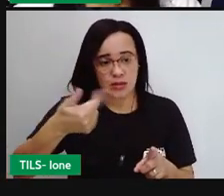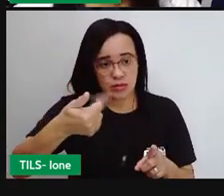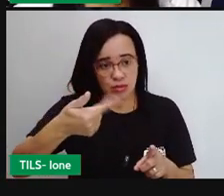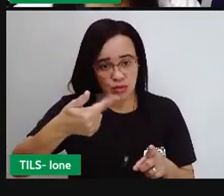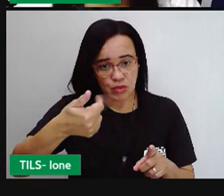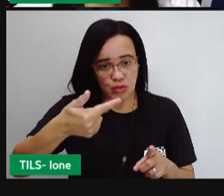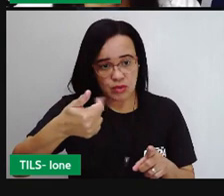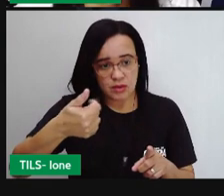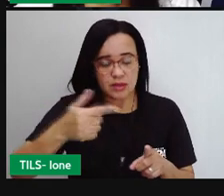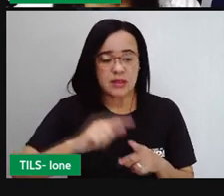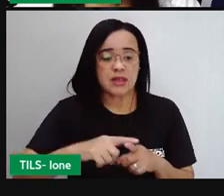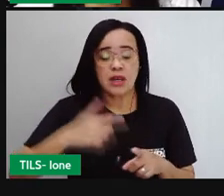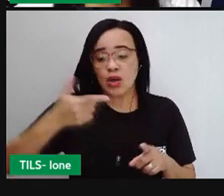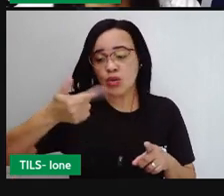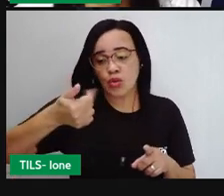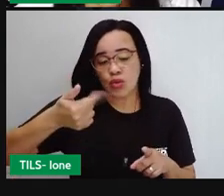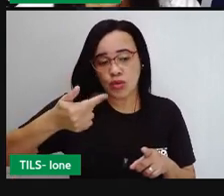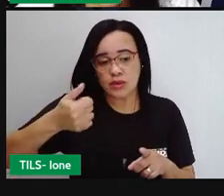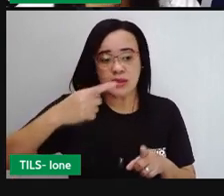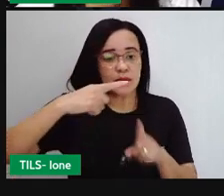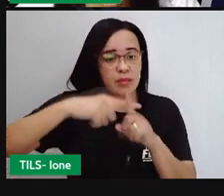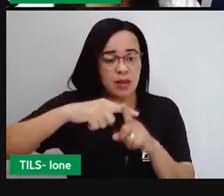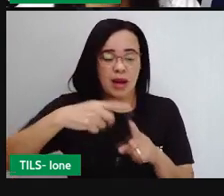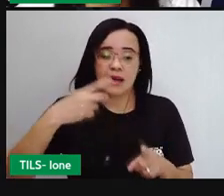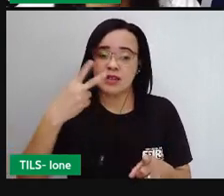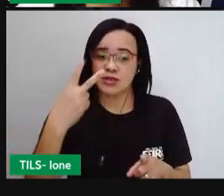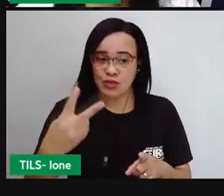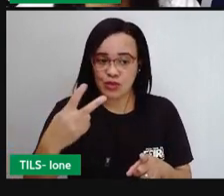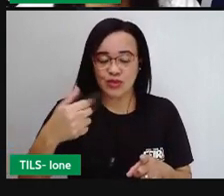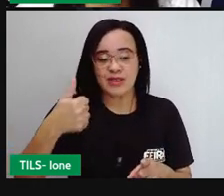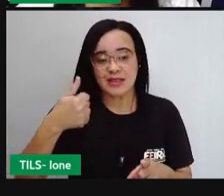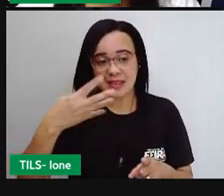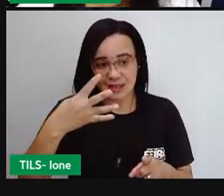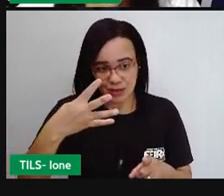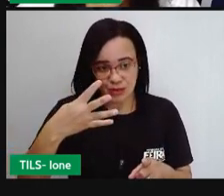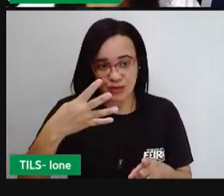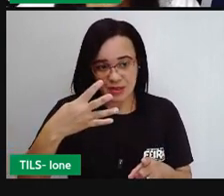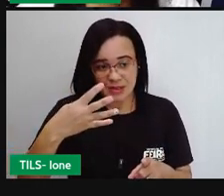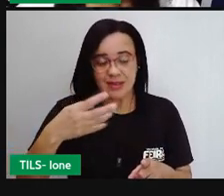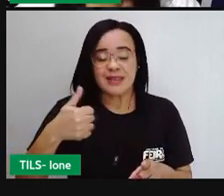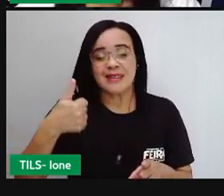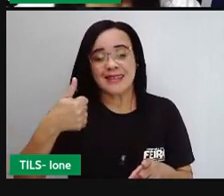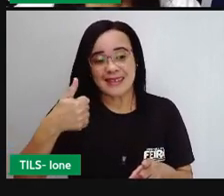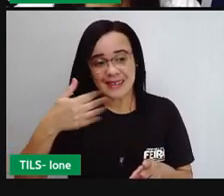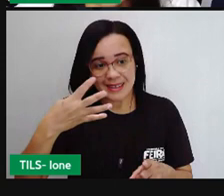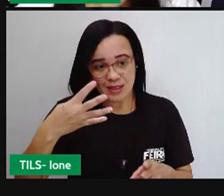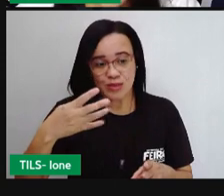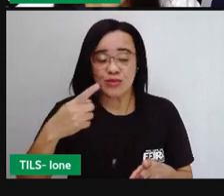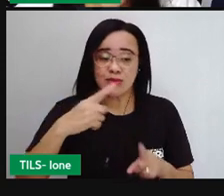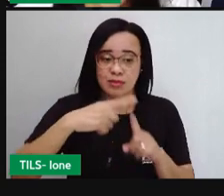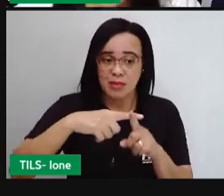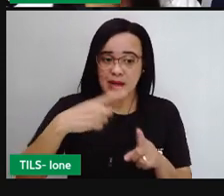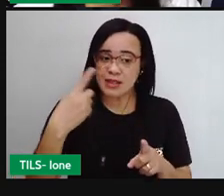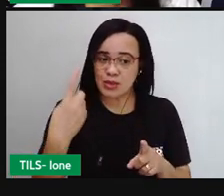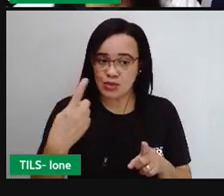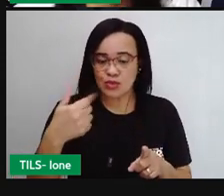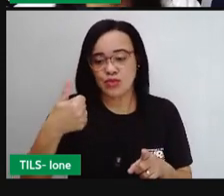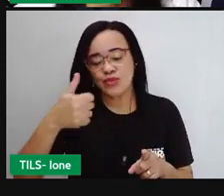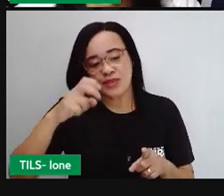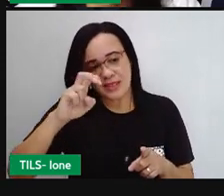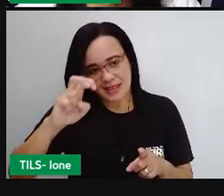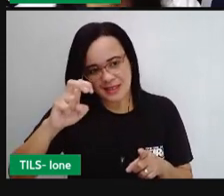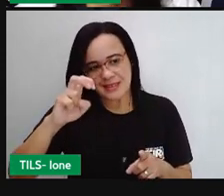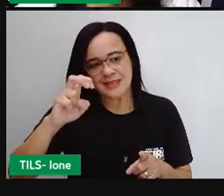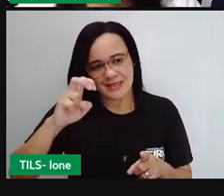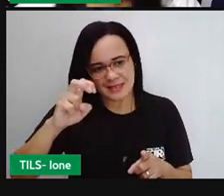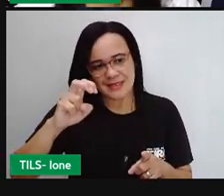12 mais 2, 14. 14 mais 1, 15. Agora eu posso